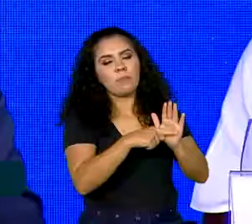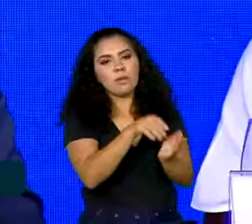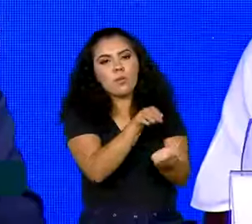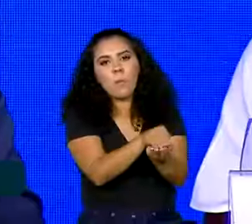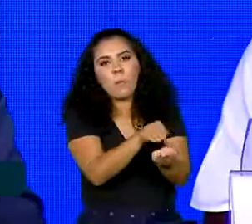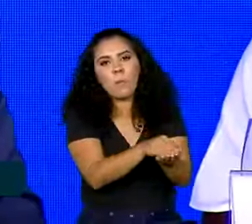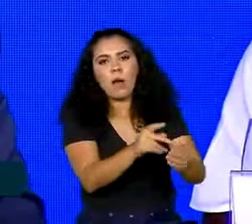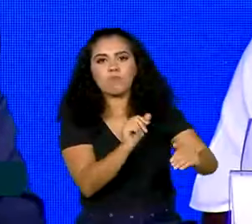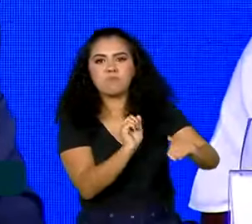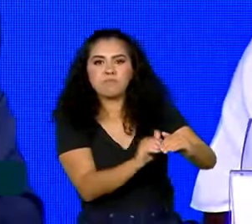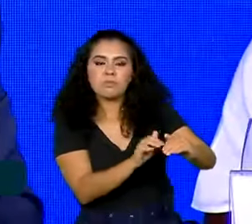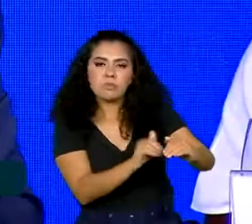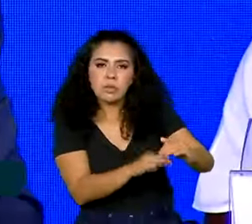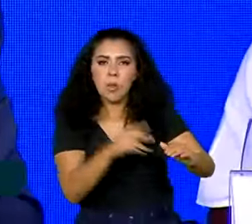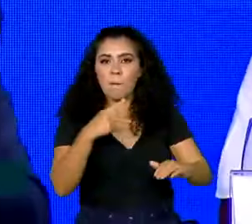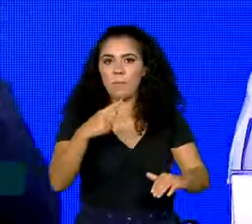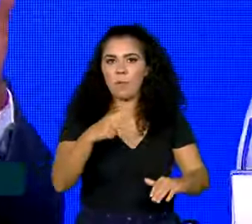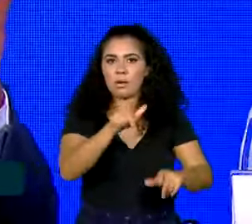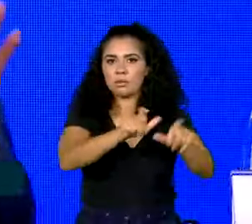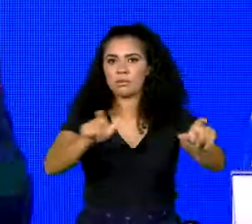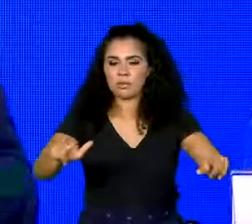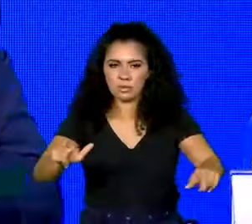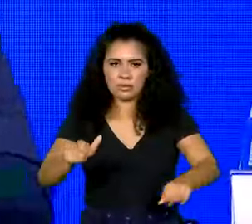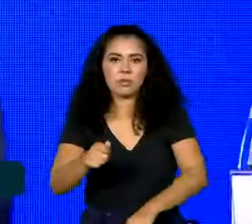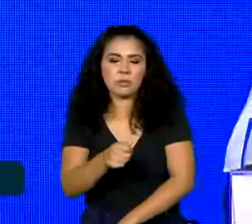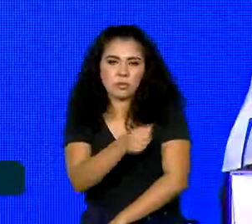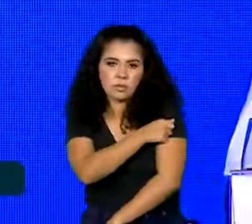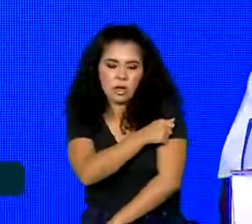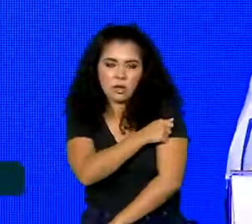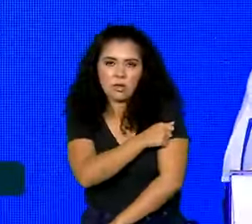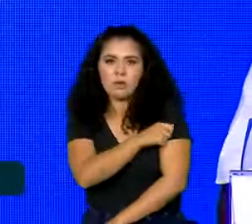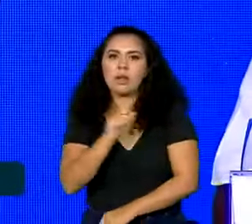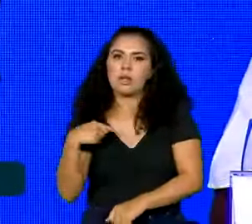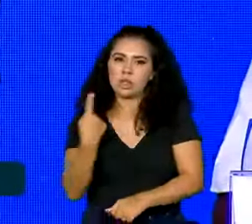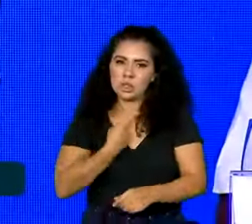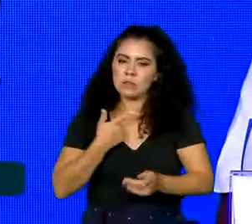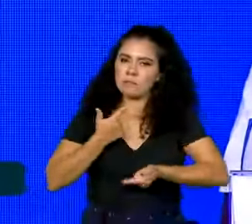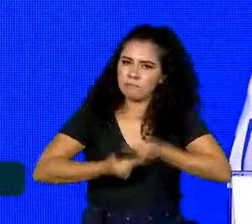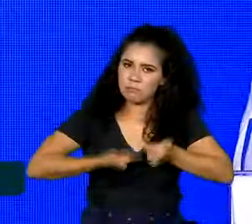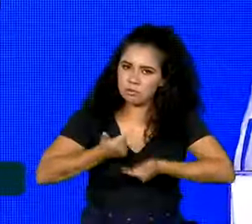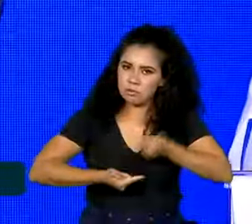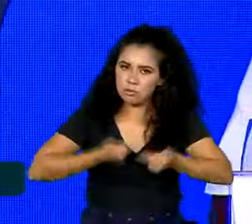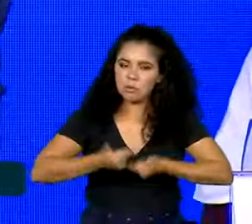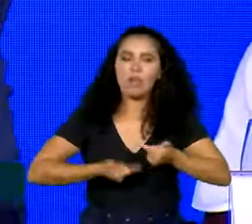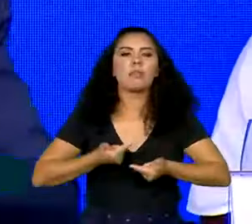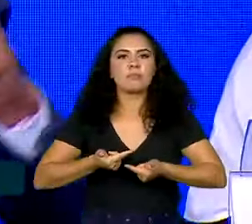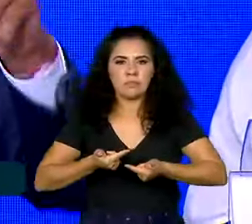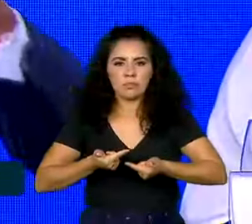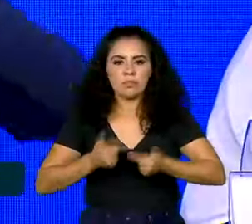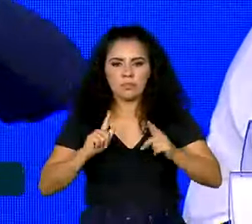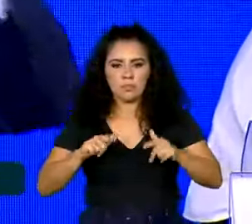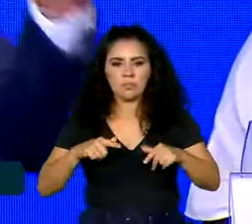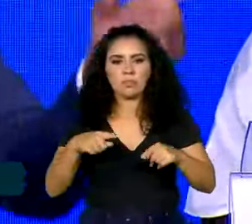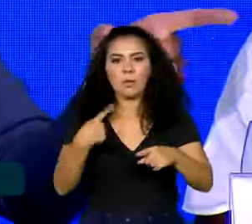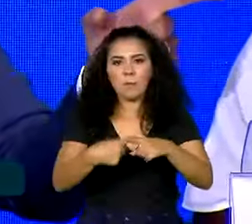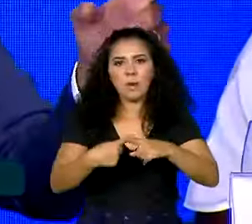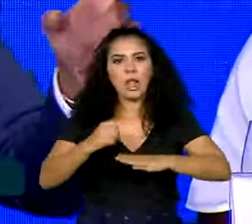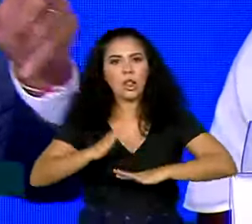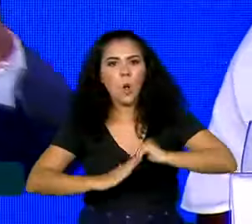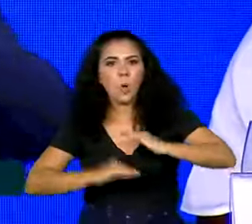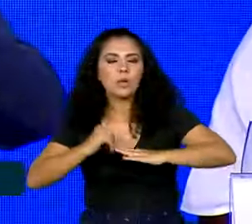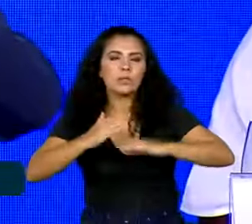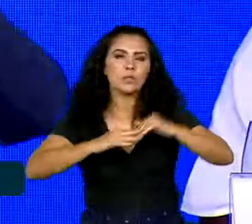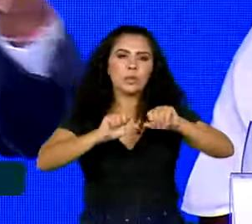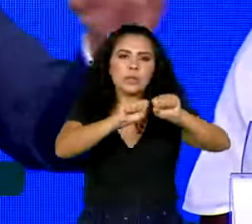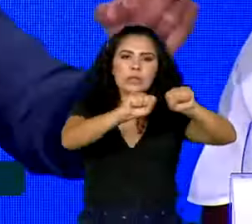da poupança do ensino médio. Então, esse é o prazo que nós estamos trabalhando. Quando tiver, porque estamos construindo um sistema de